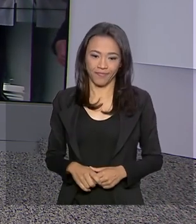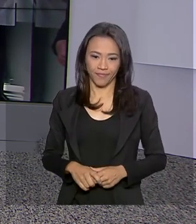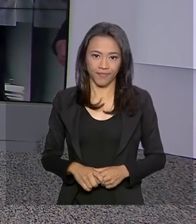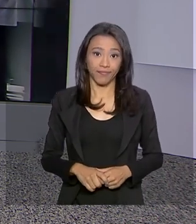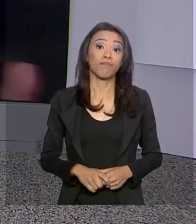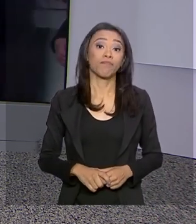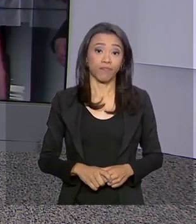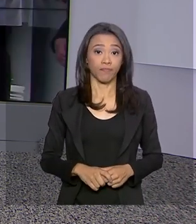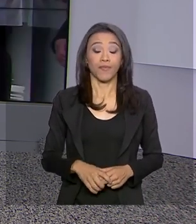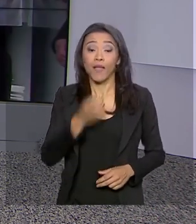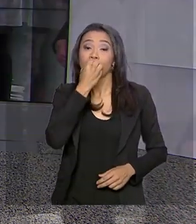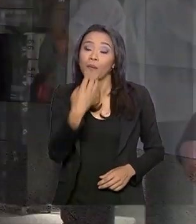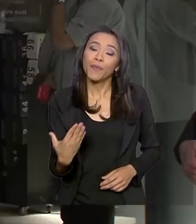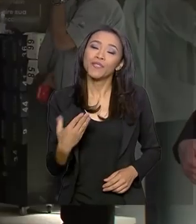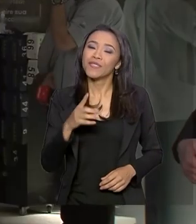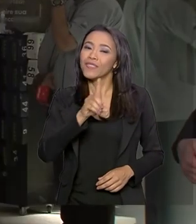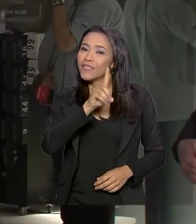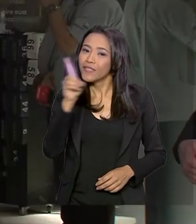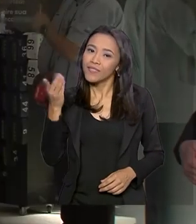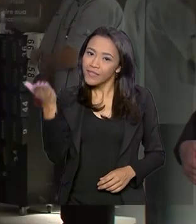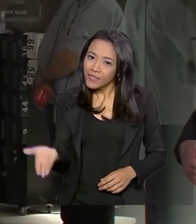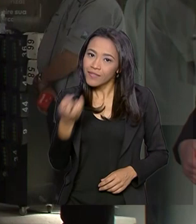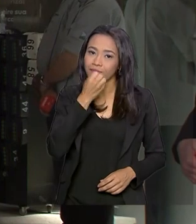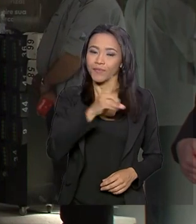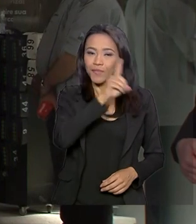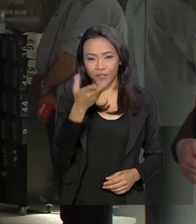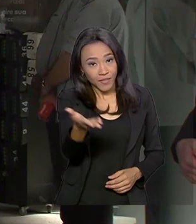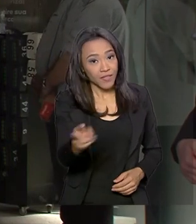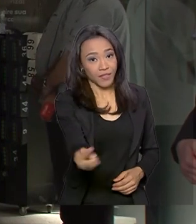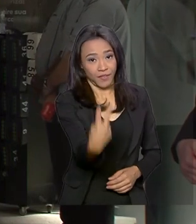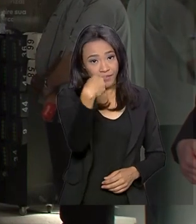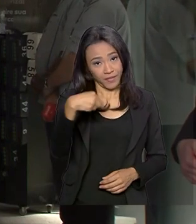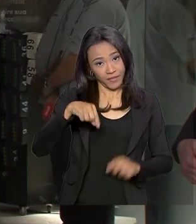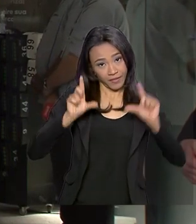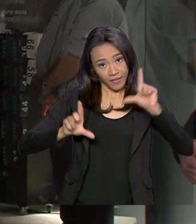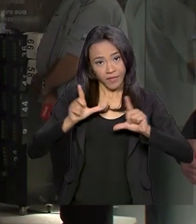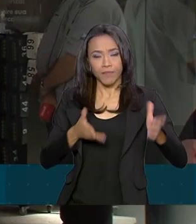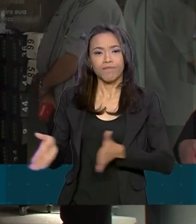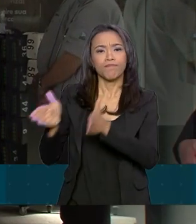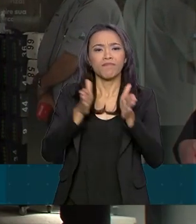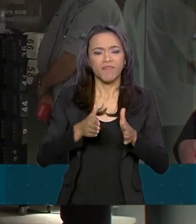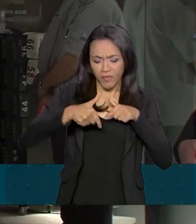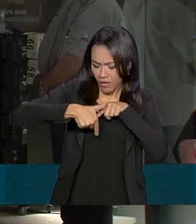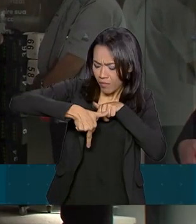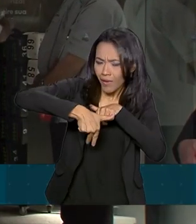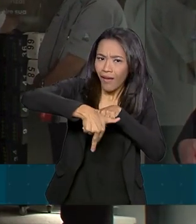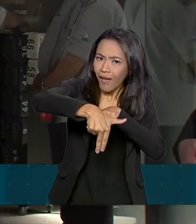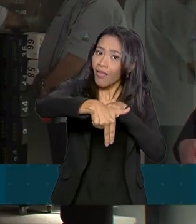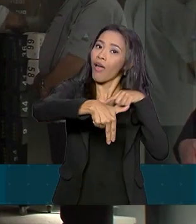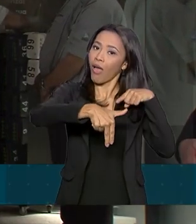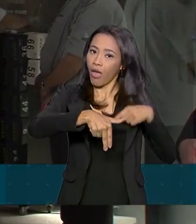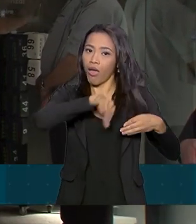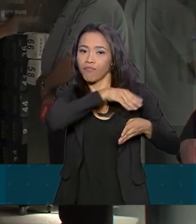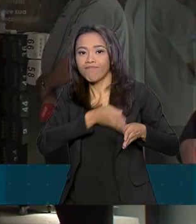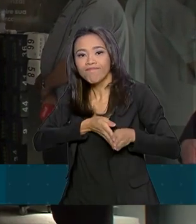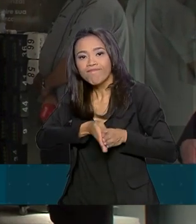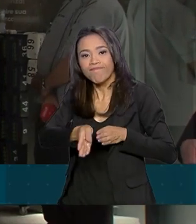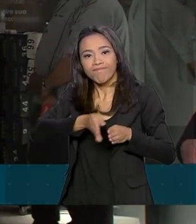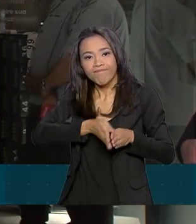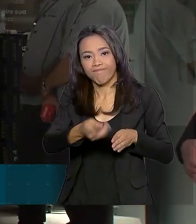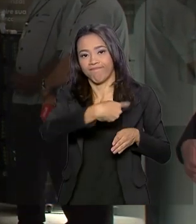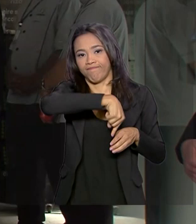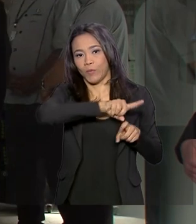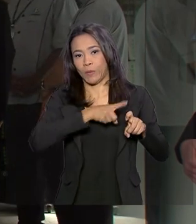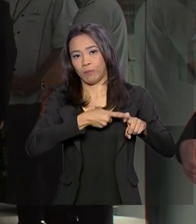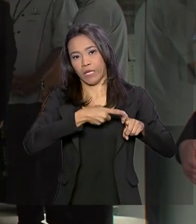Bom dia, Renata. Bom dia a você que acompanha o Brasil em Dia. As caminhadas são uma indicação da equipe médica que atende o presidente